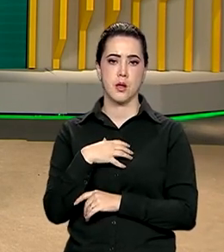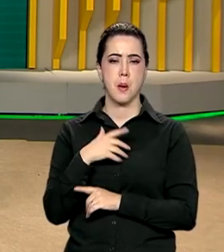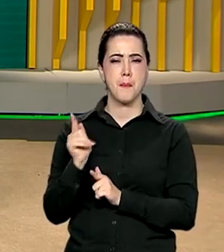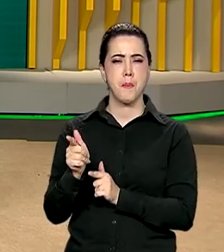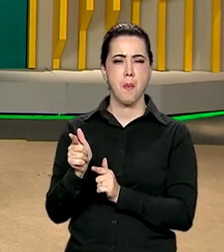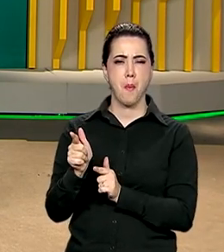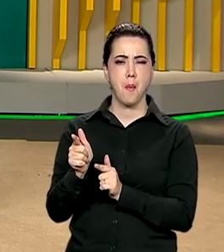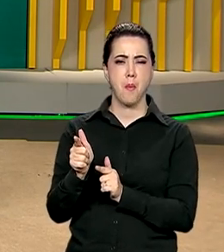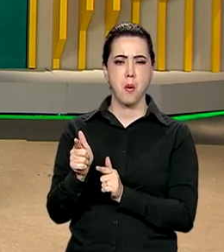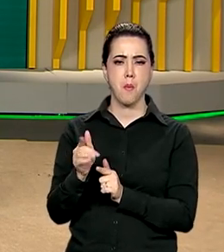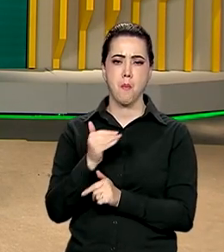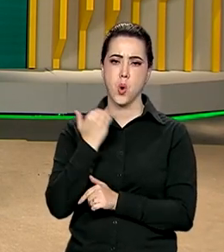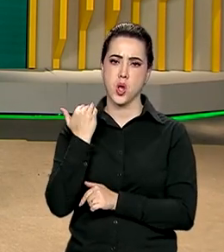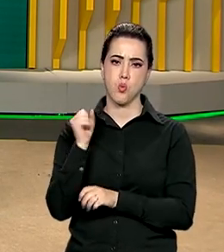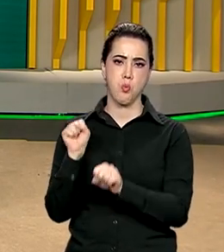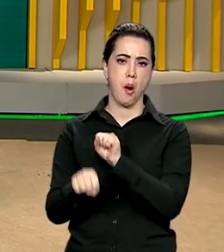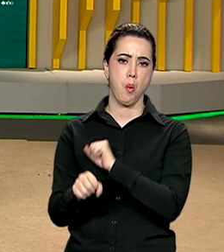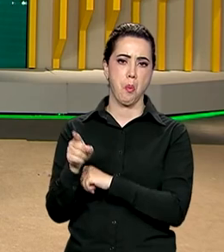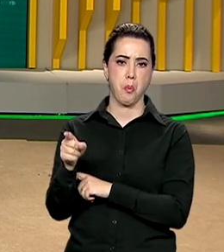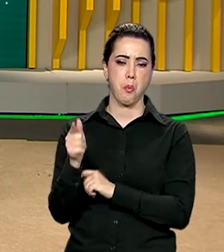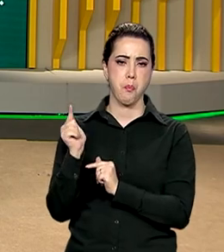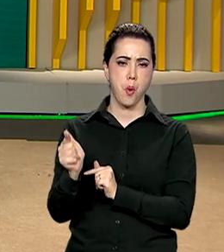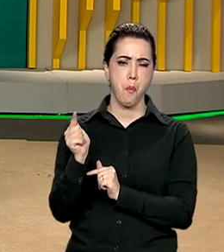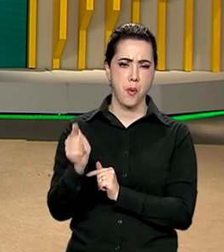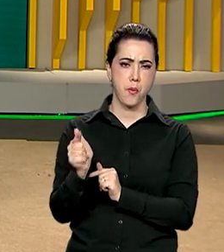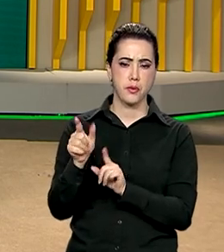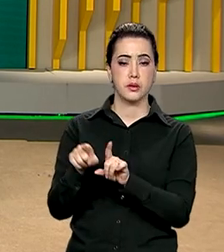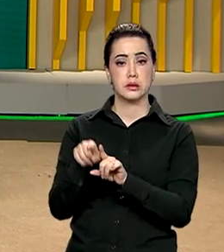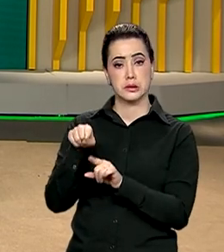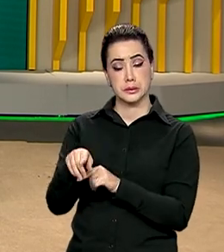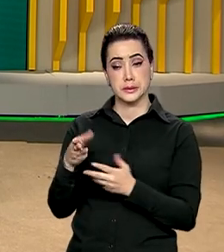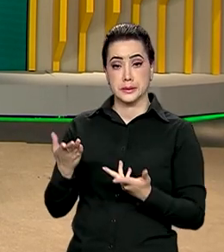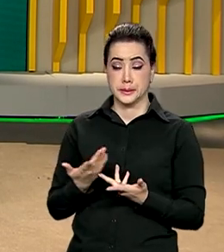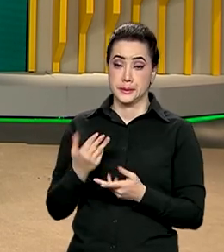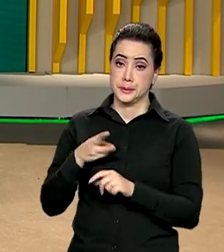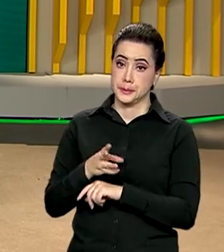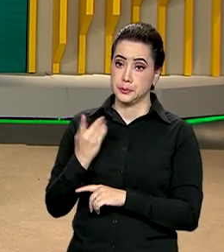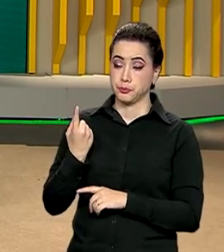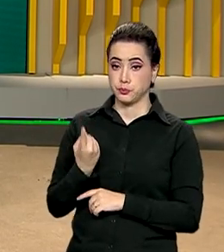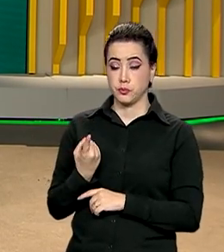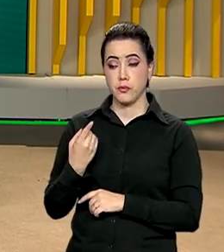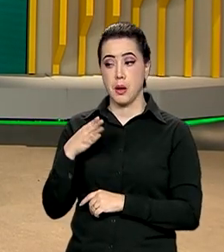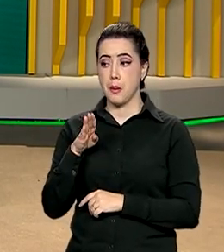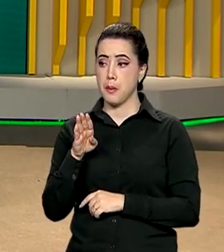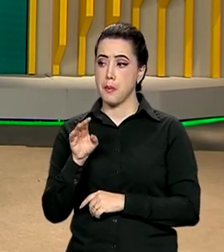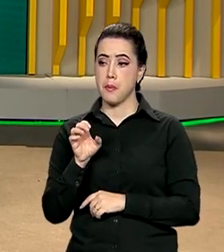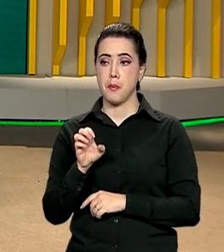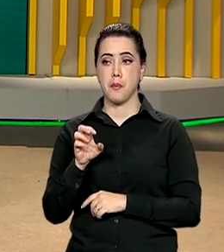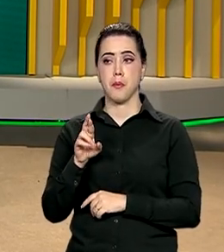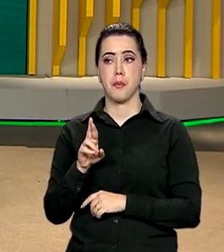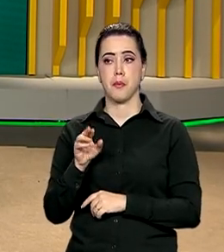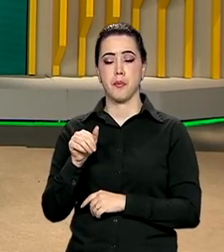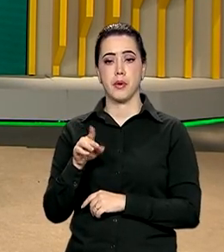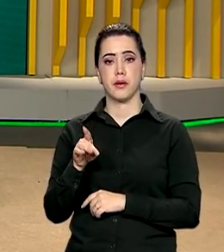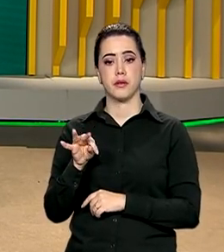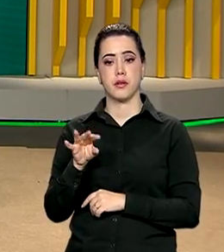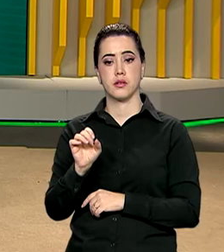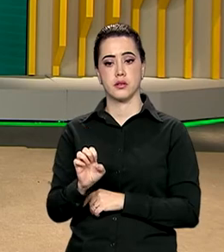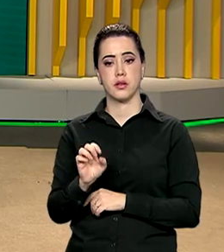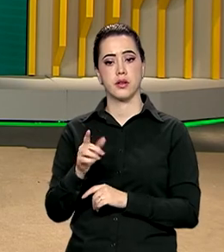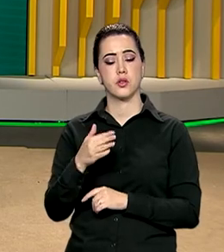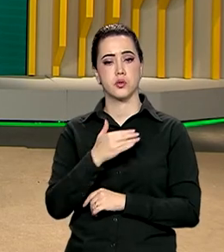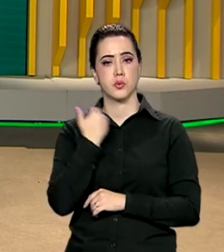a tiros na noite desta quinta-feira. Segundo investigações preliminares, Bernadette é mais uma vítima da intolerância